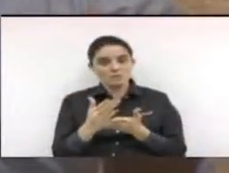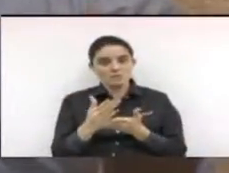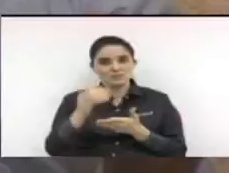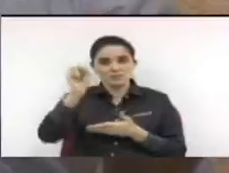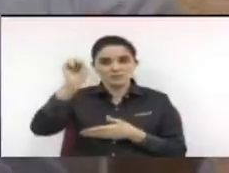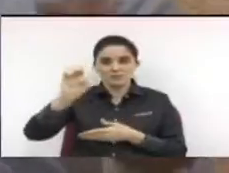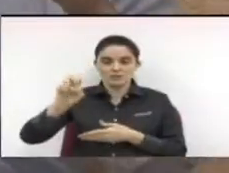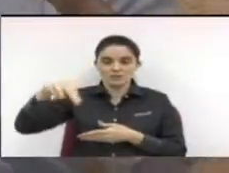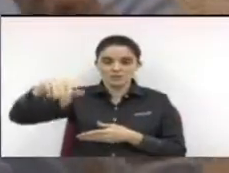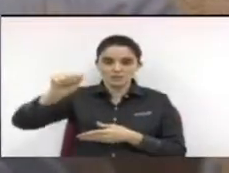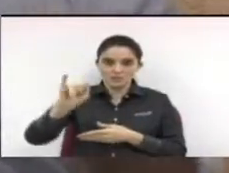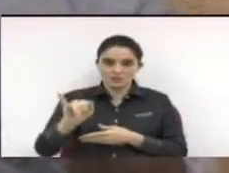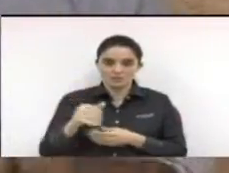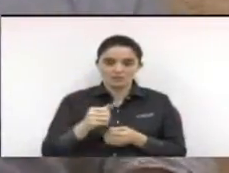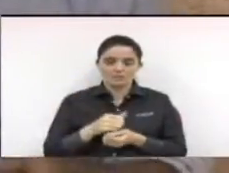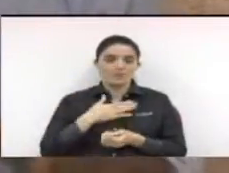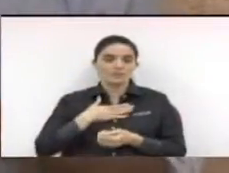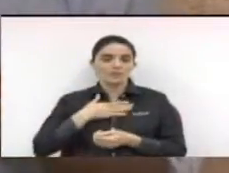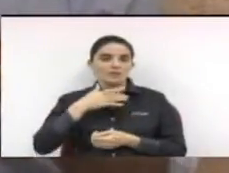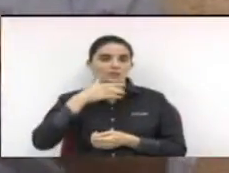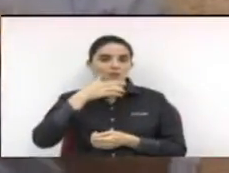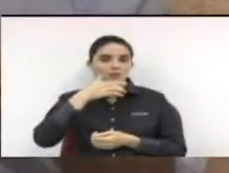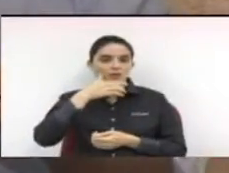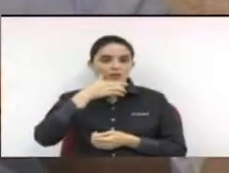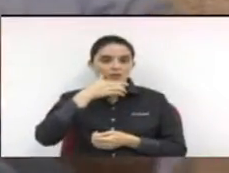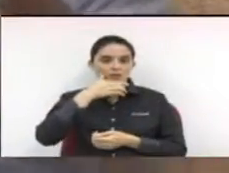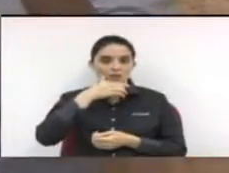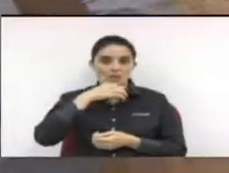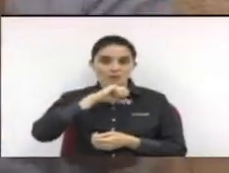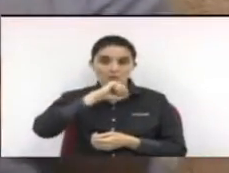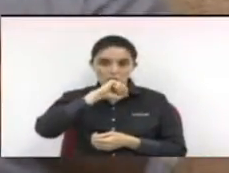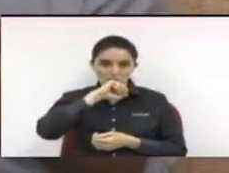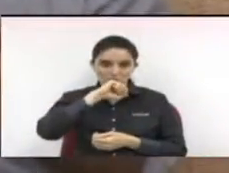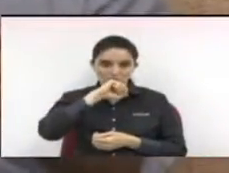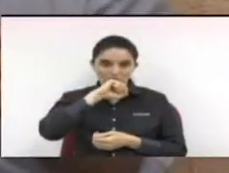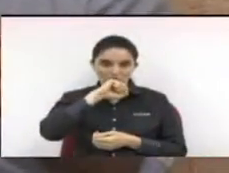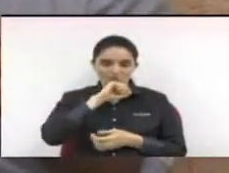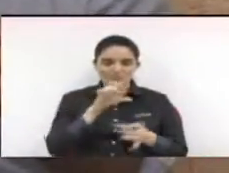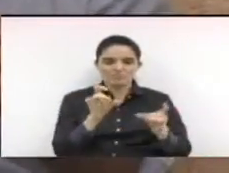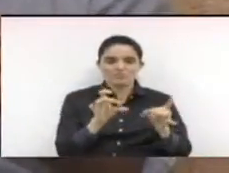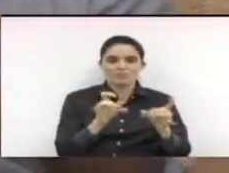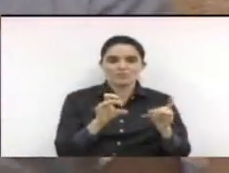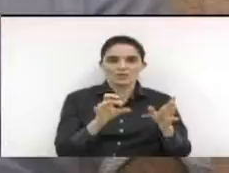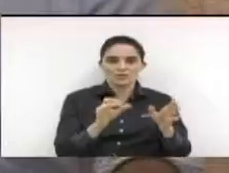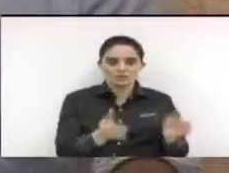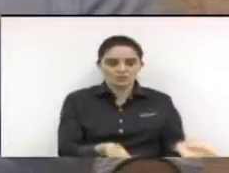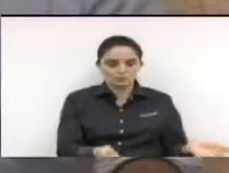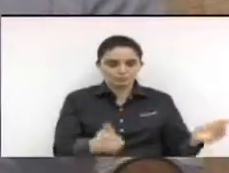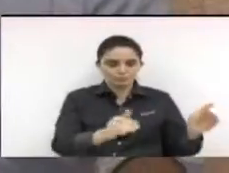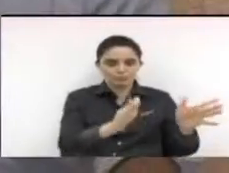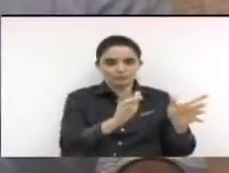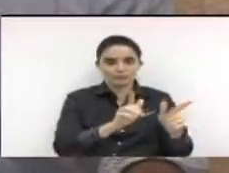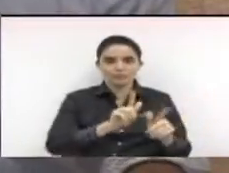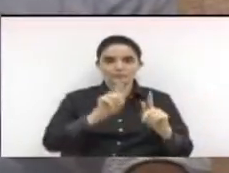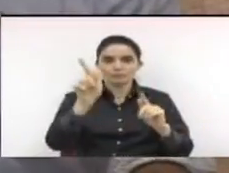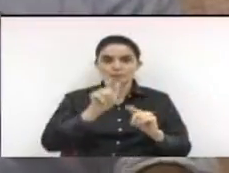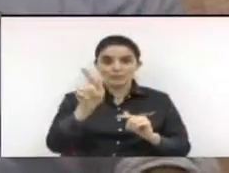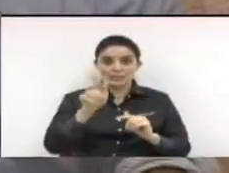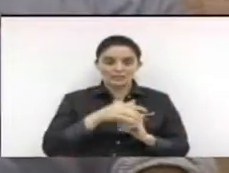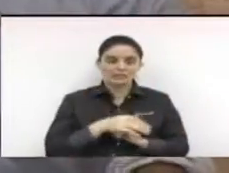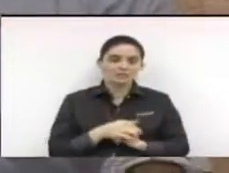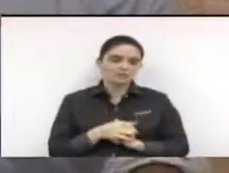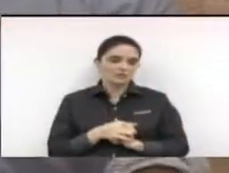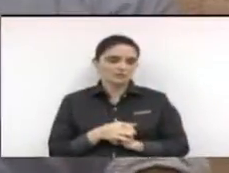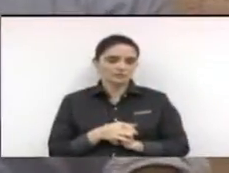para comprar comida e esquentava a comida com lenha em duas lajotas. E eu ia para o